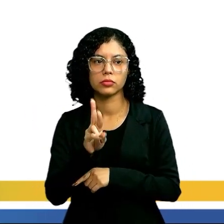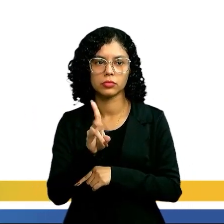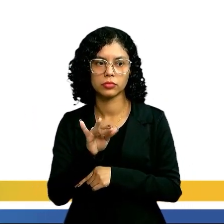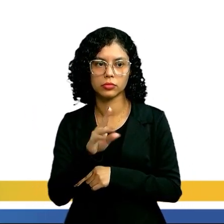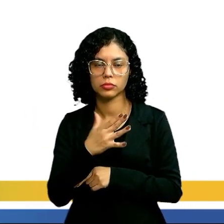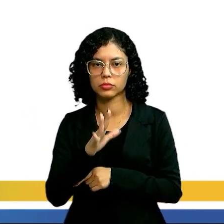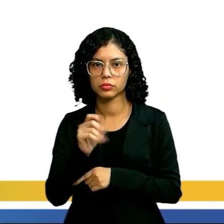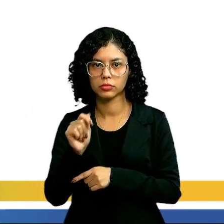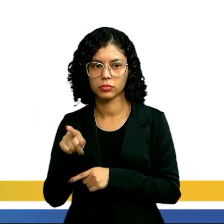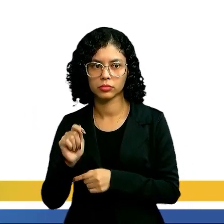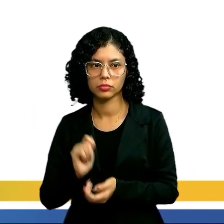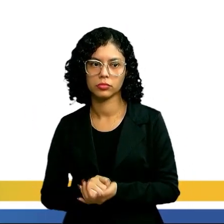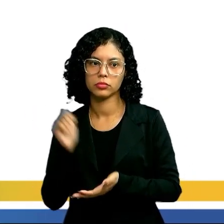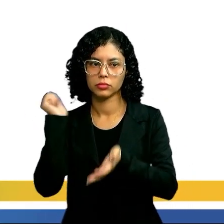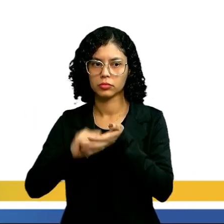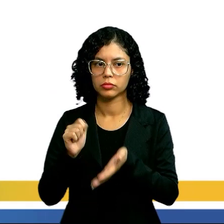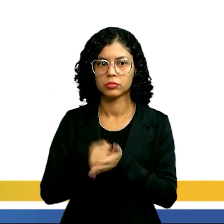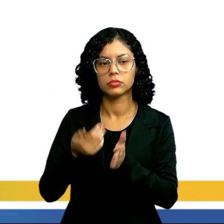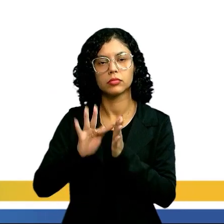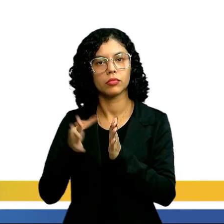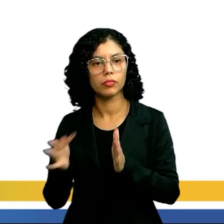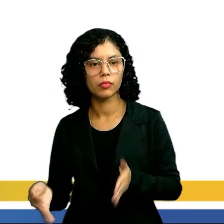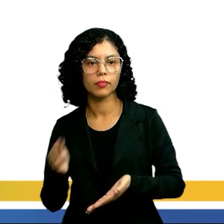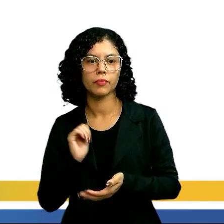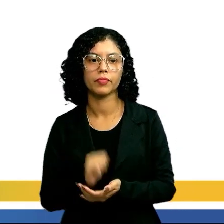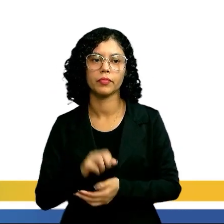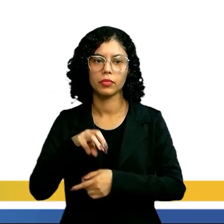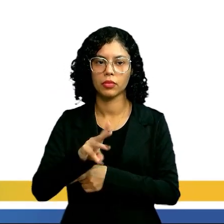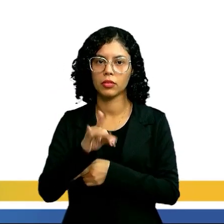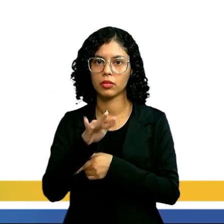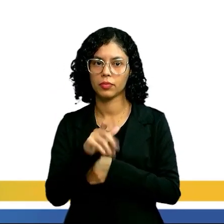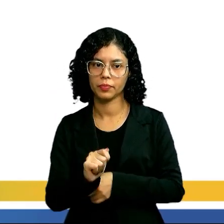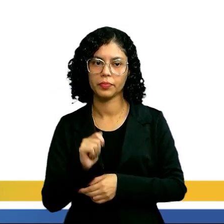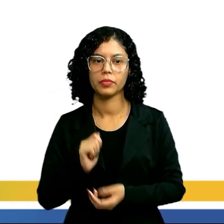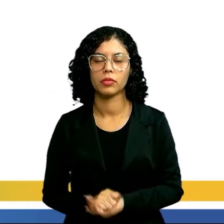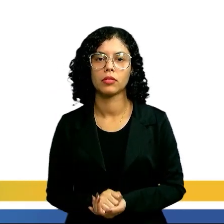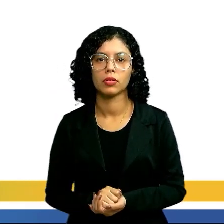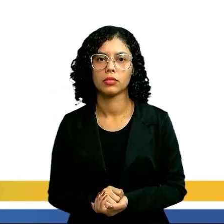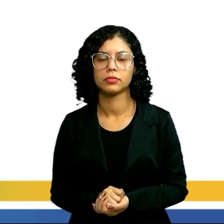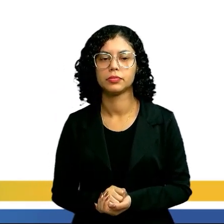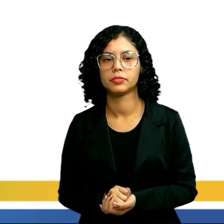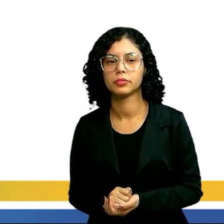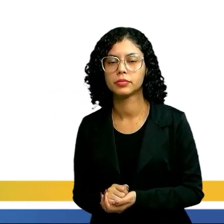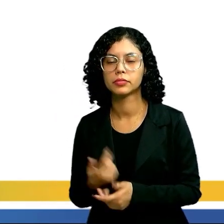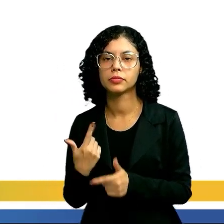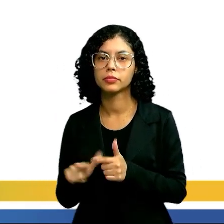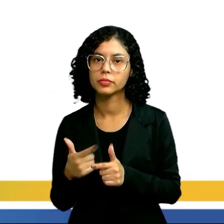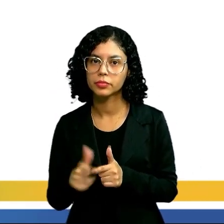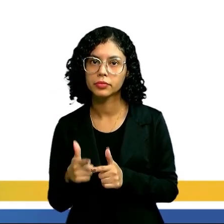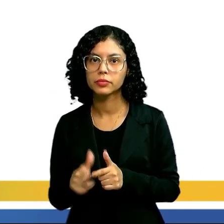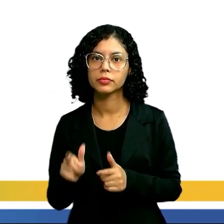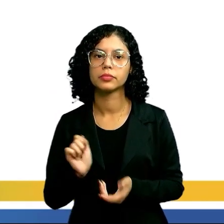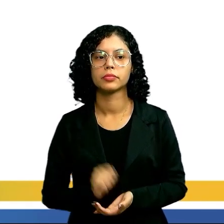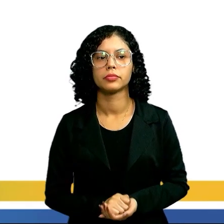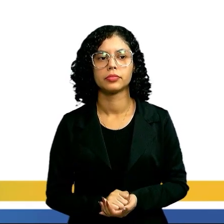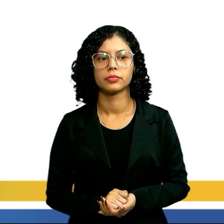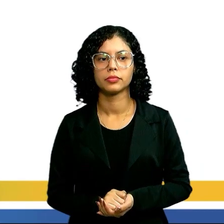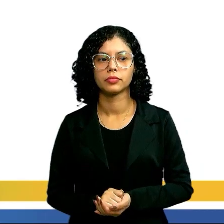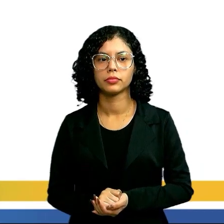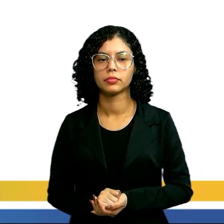possível fazer generalizações, escrever fórmulas e modelar situações.